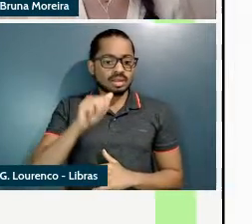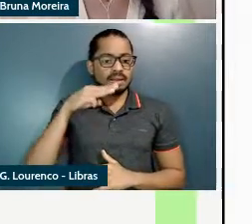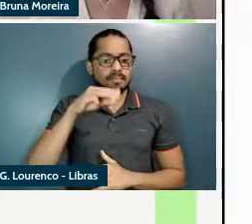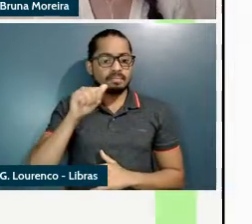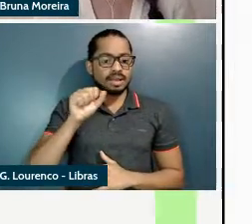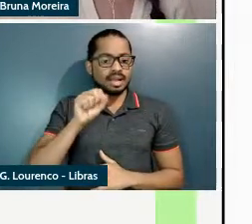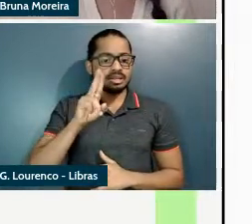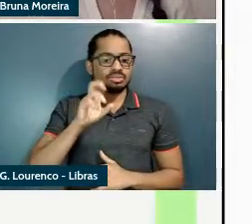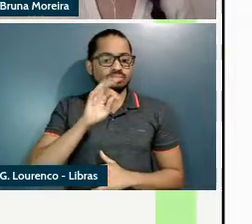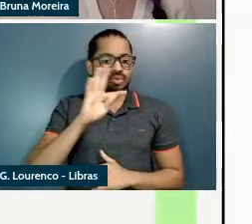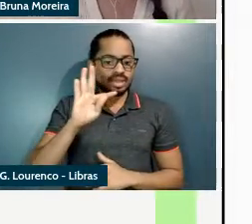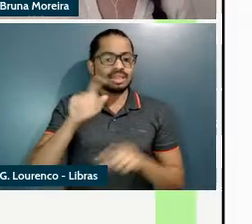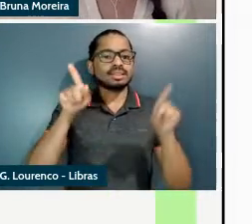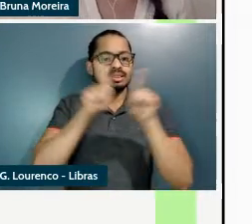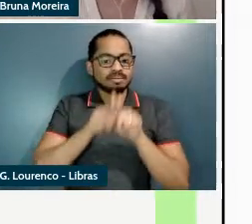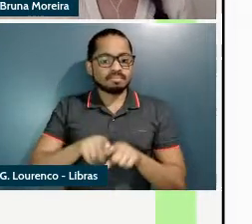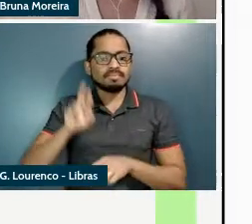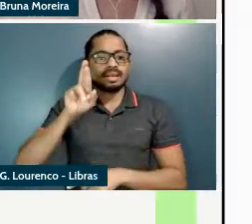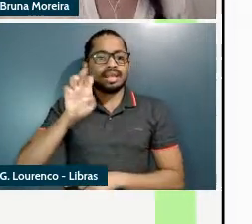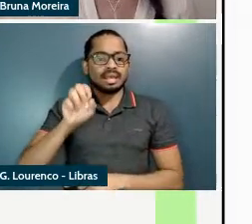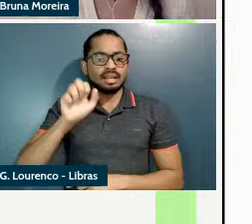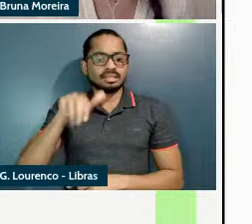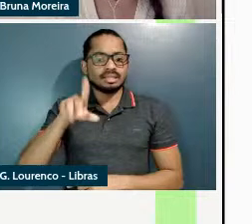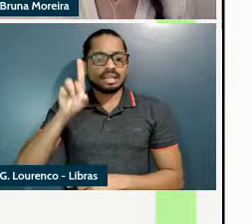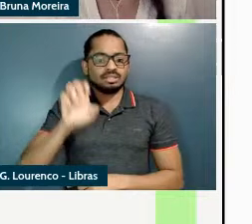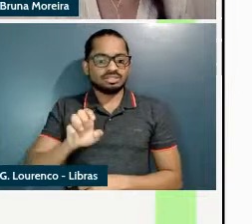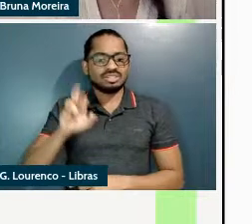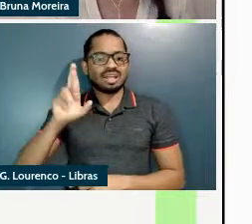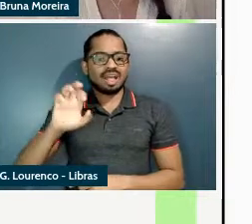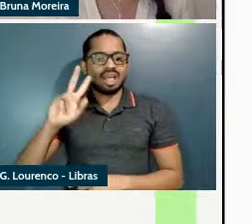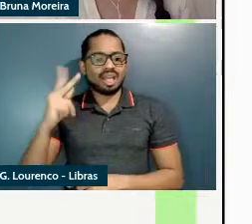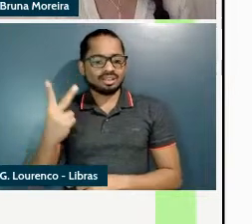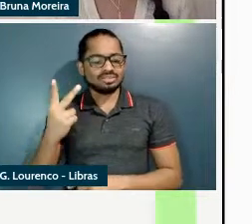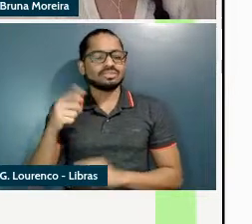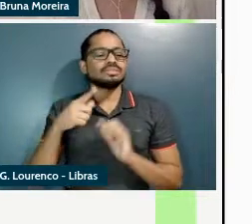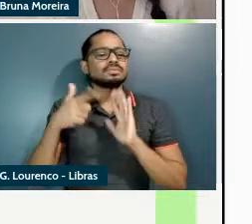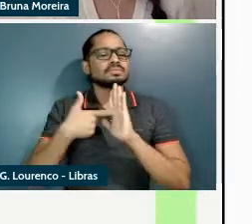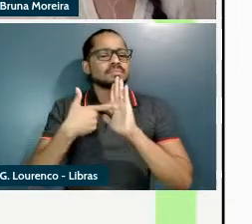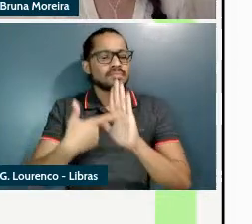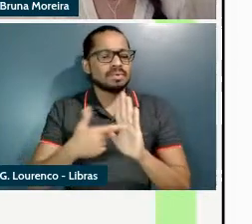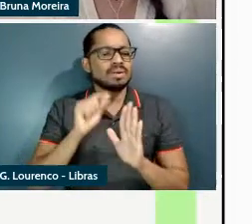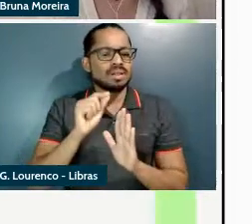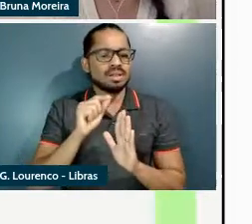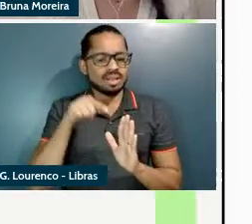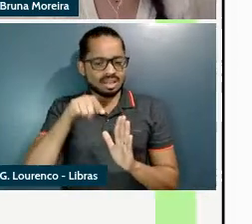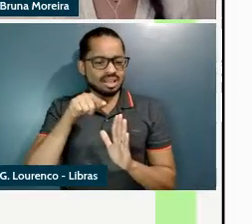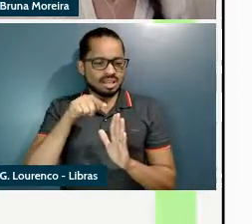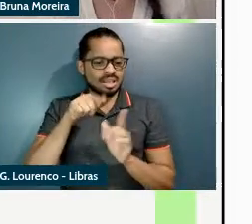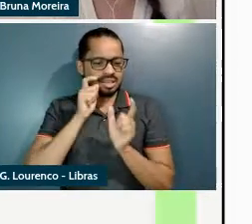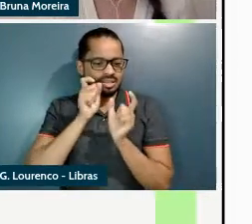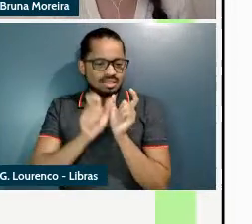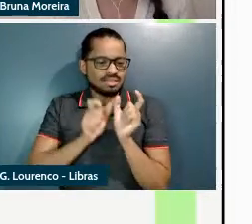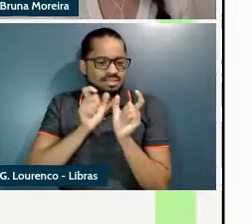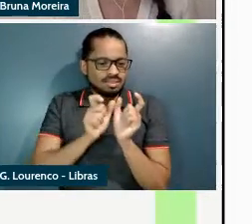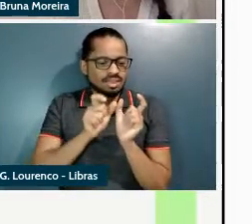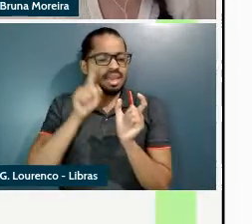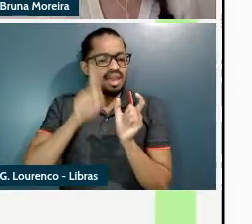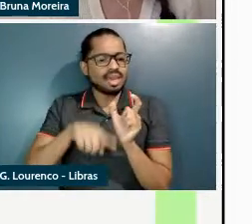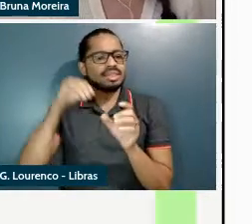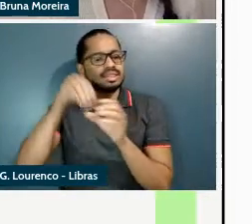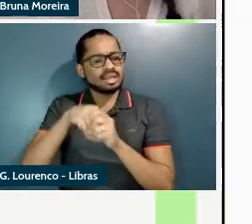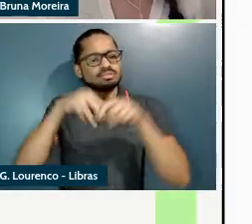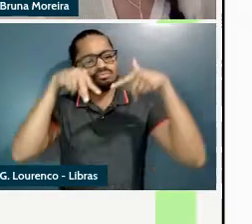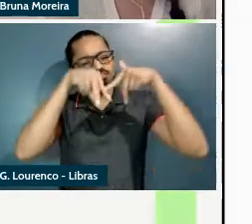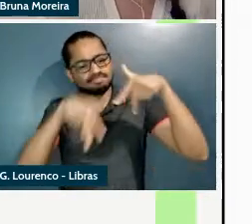relação com a passiva é captada de forma familiar na morfologia distribuída com o sabor de V o Vzinho passivo